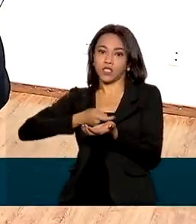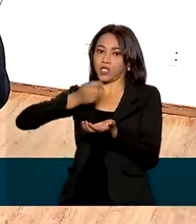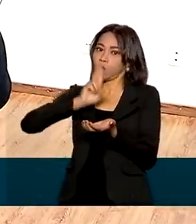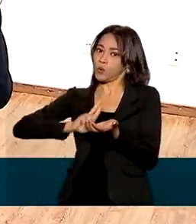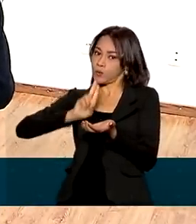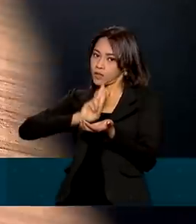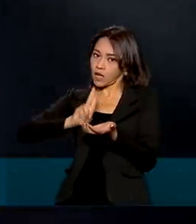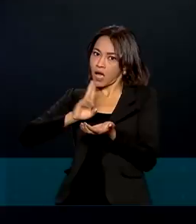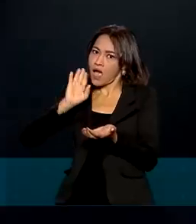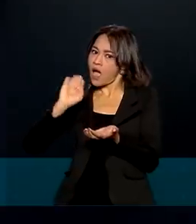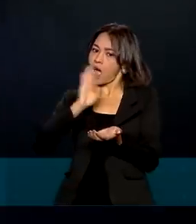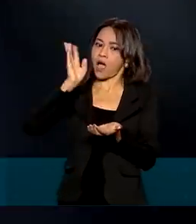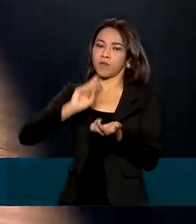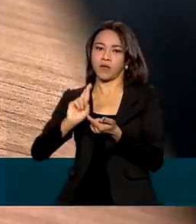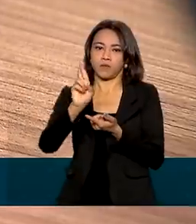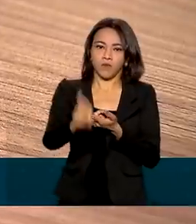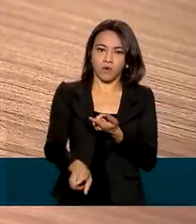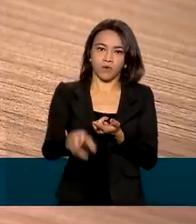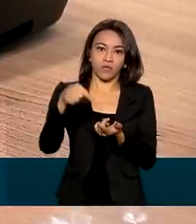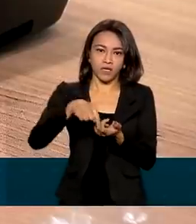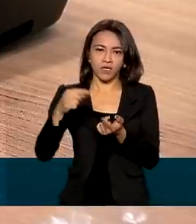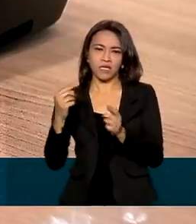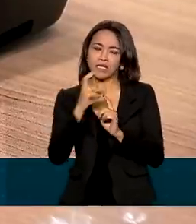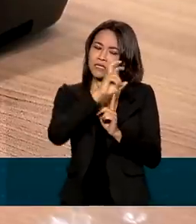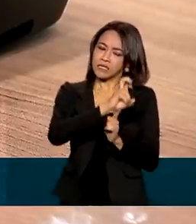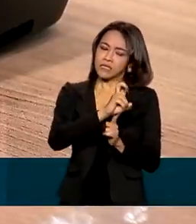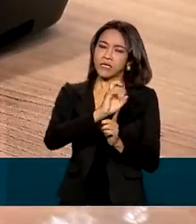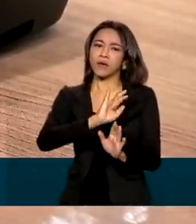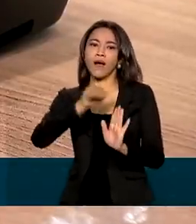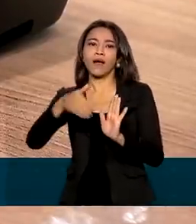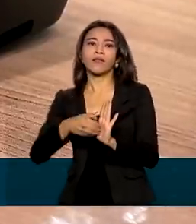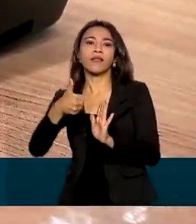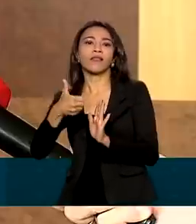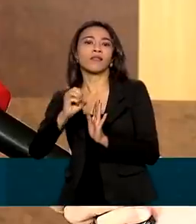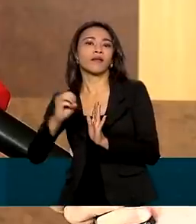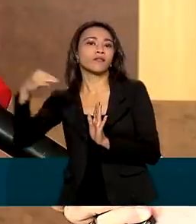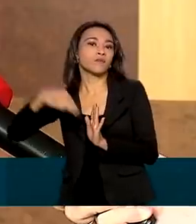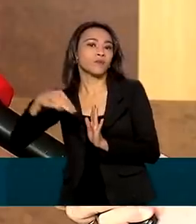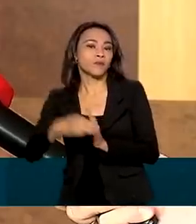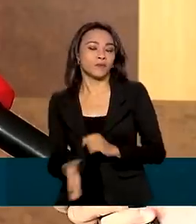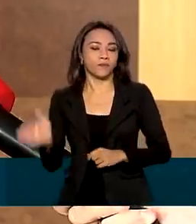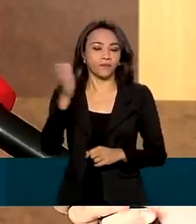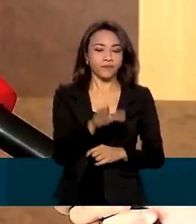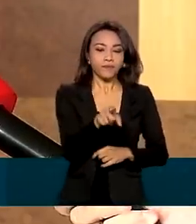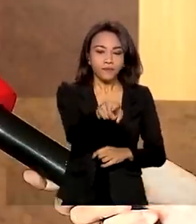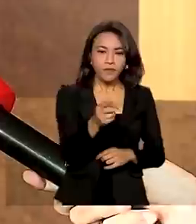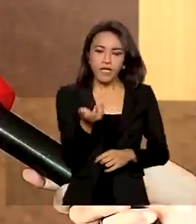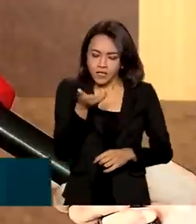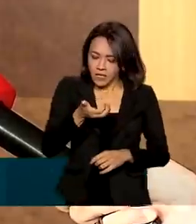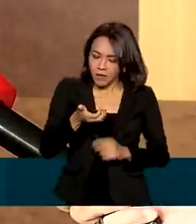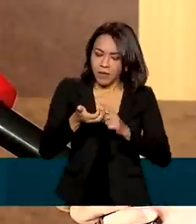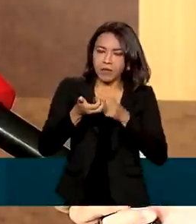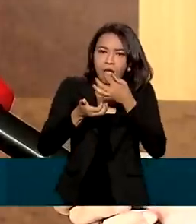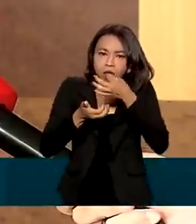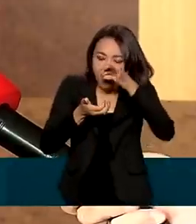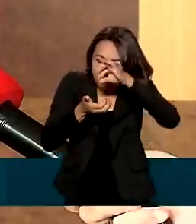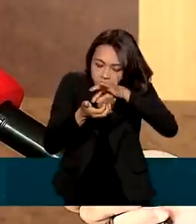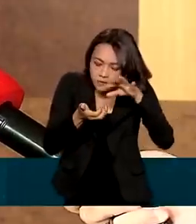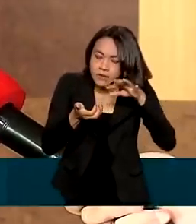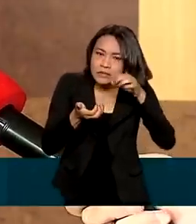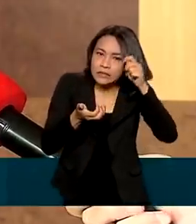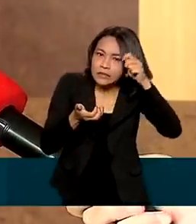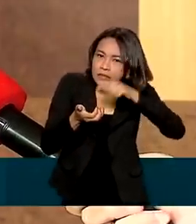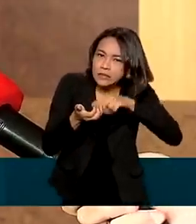resultado é rápido e sai entre cinco e dez minutos. Eles são muito precisos, eles são diferentes entre si,